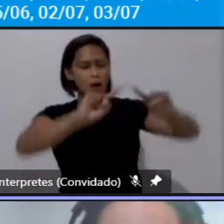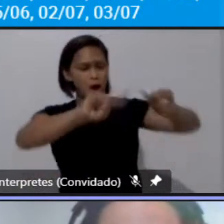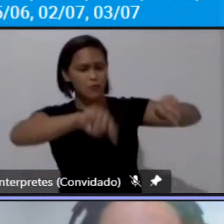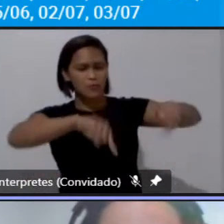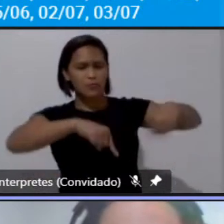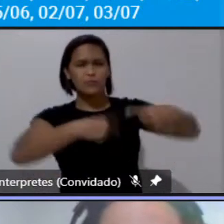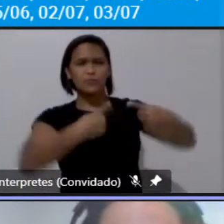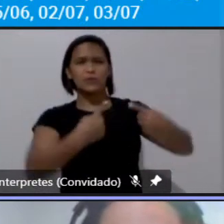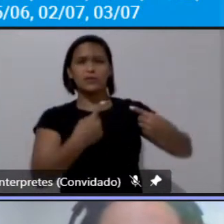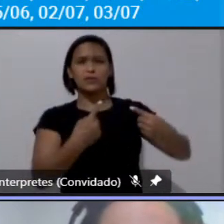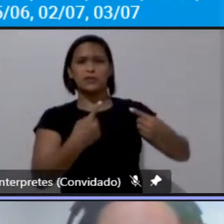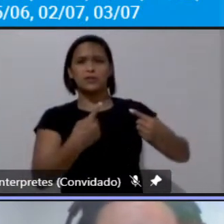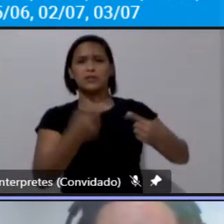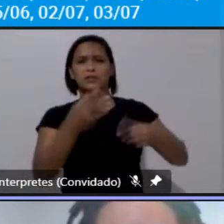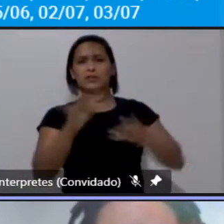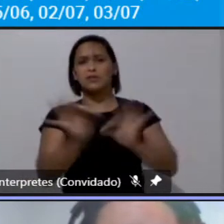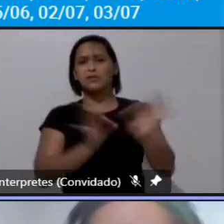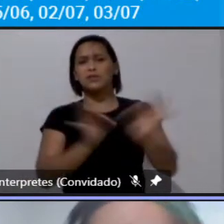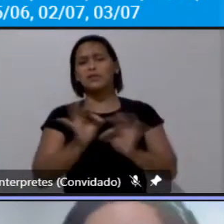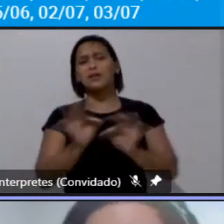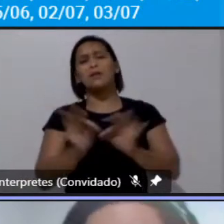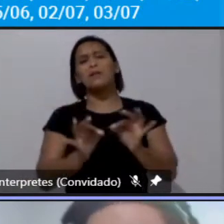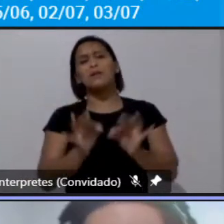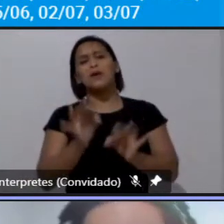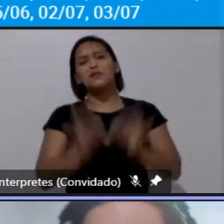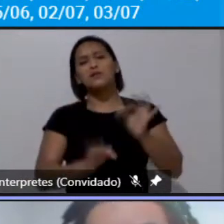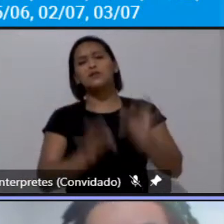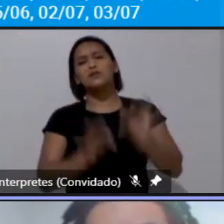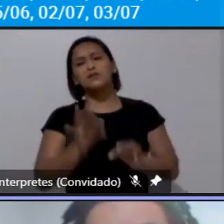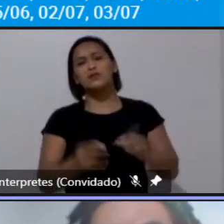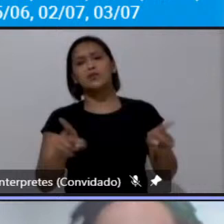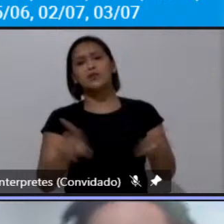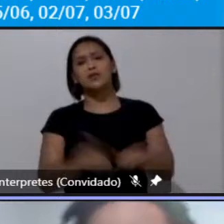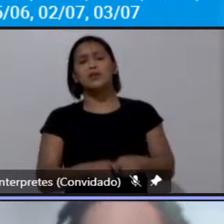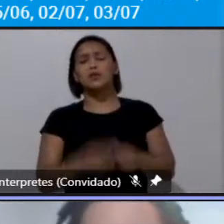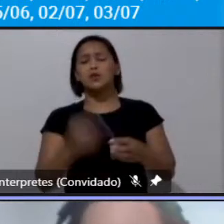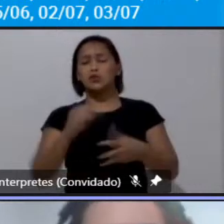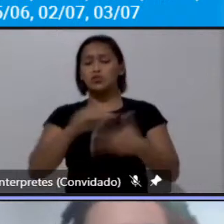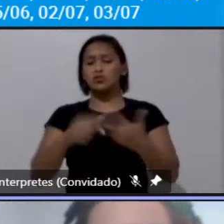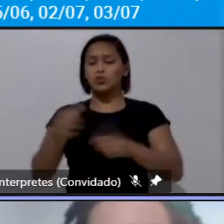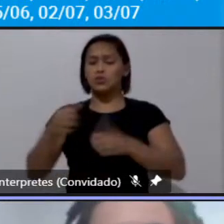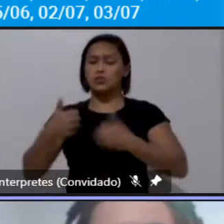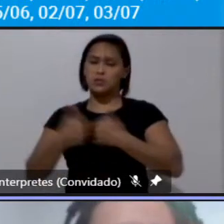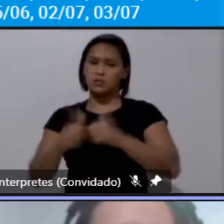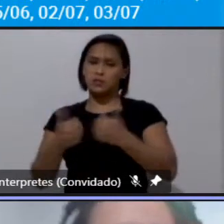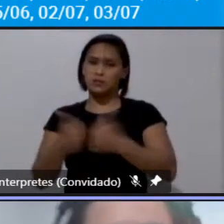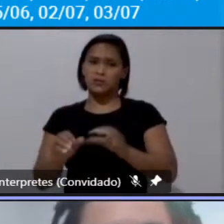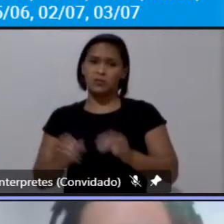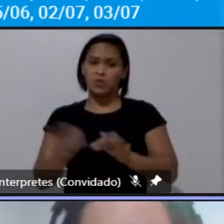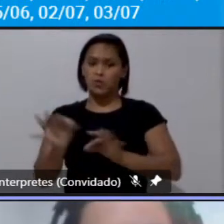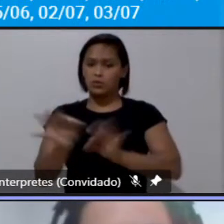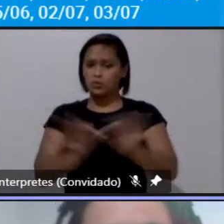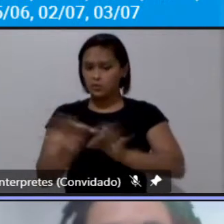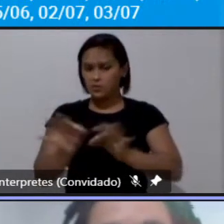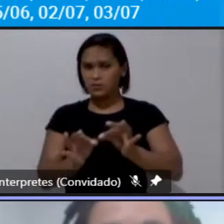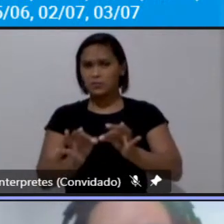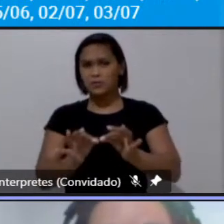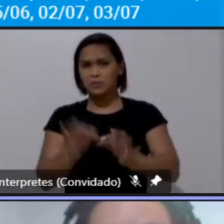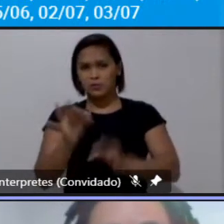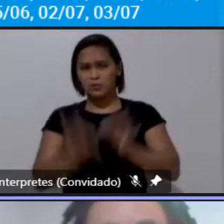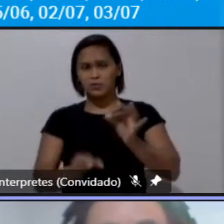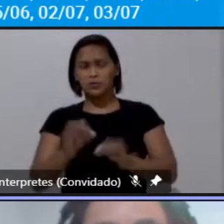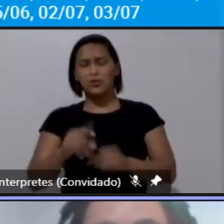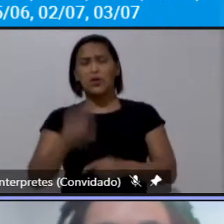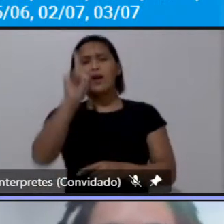ordenamento jurídico do nosso ordenamento jurídico não dos transportes né do planejamento dos transportes